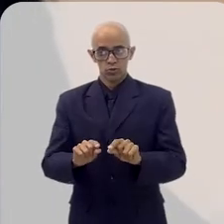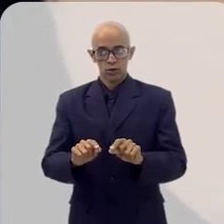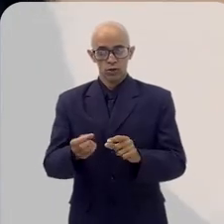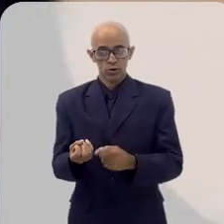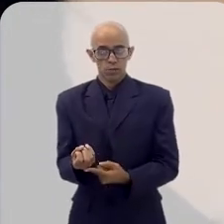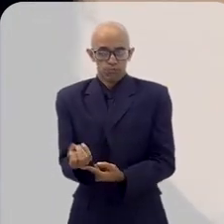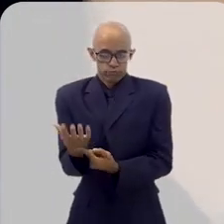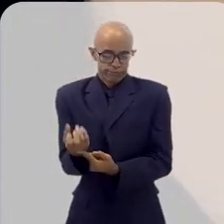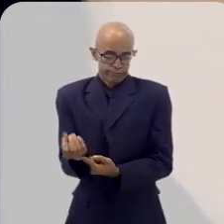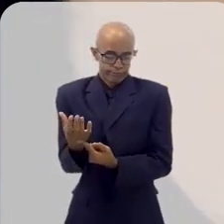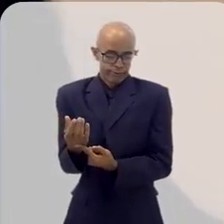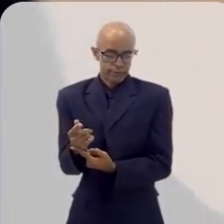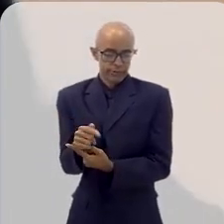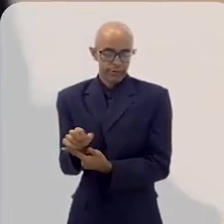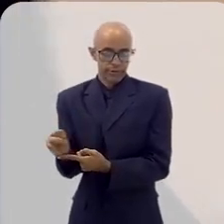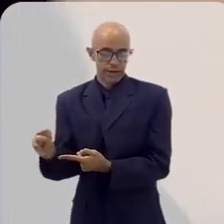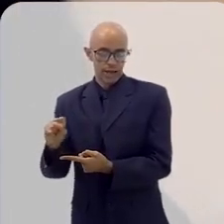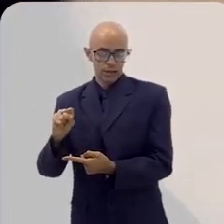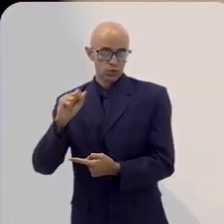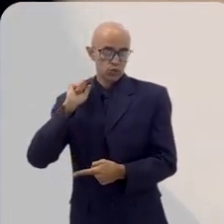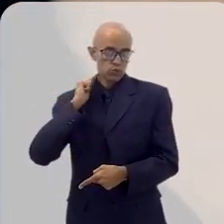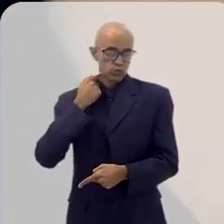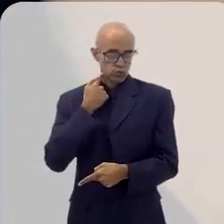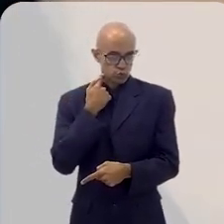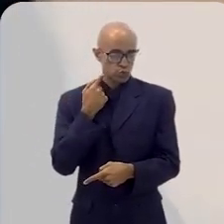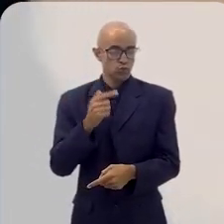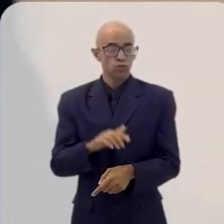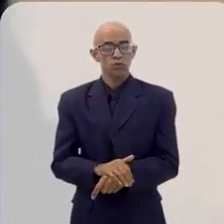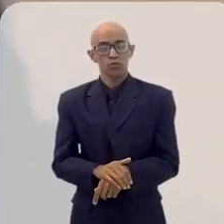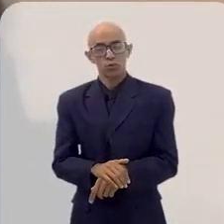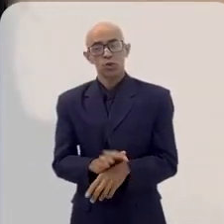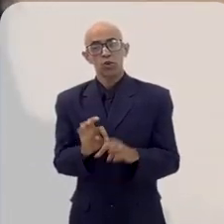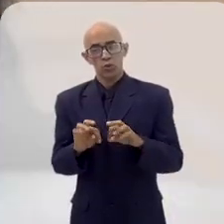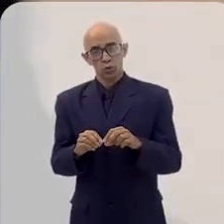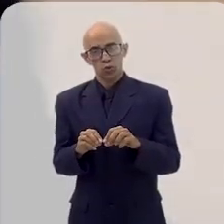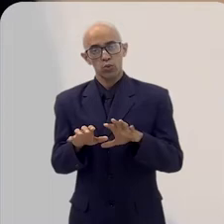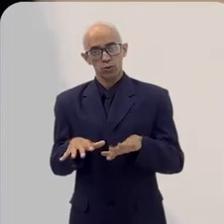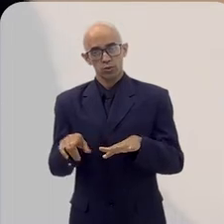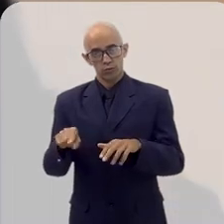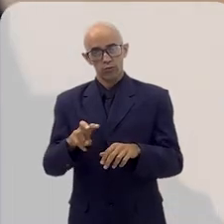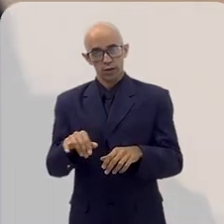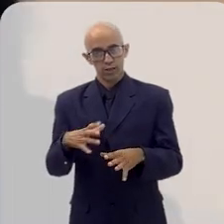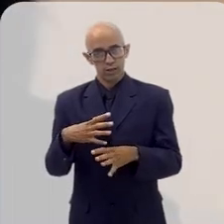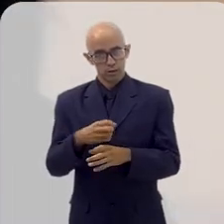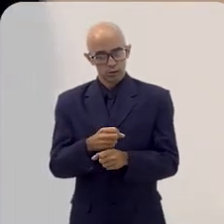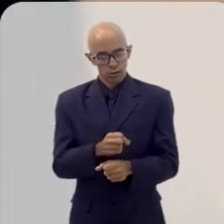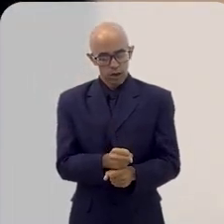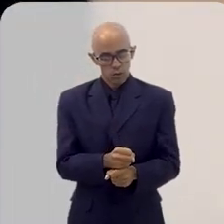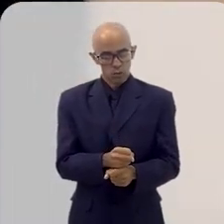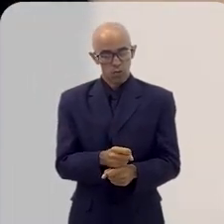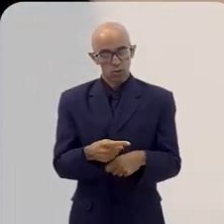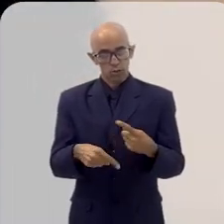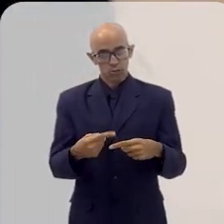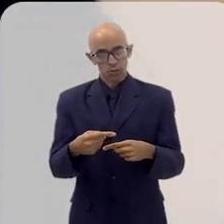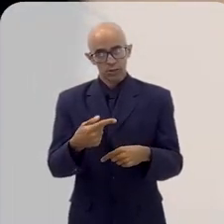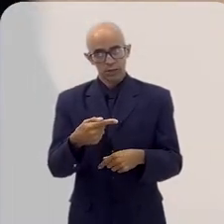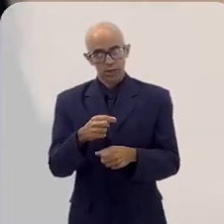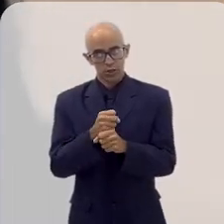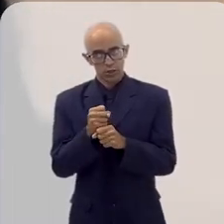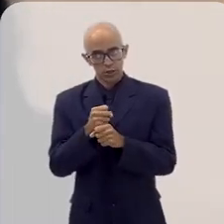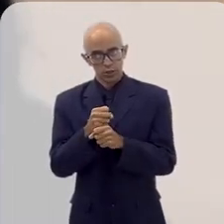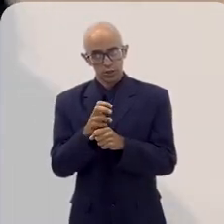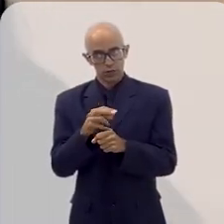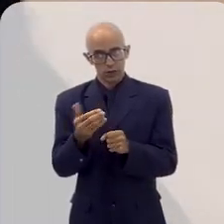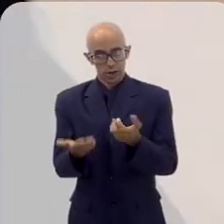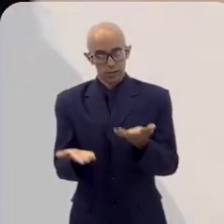emissão de gases que são poluentes, tudo isso vai ser levado em consideração e daqui a sete